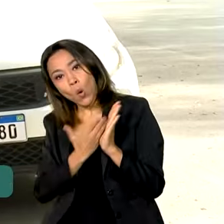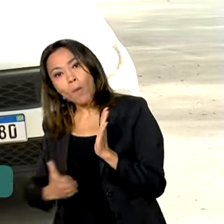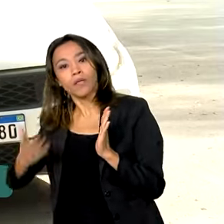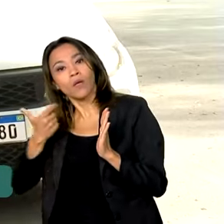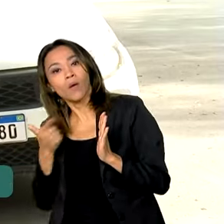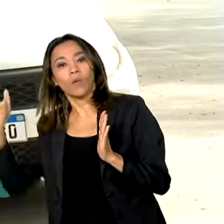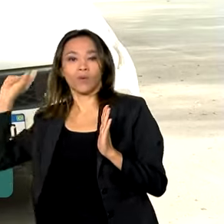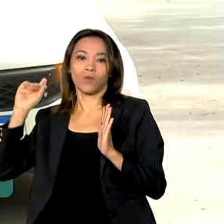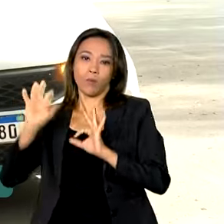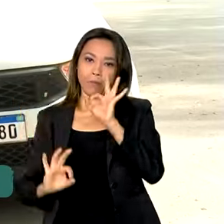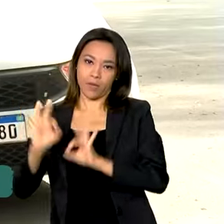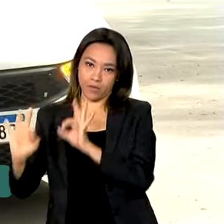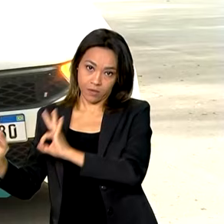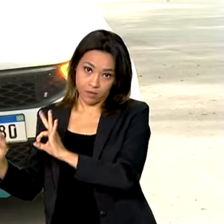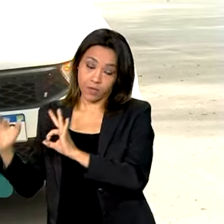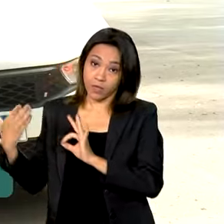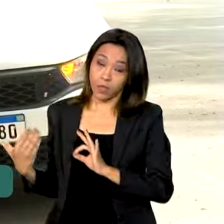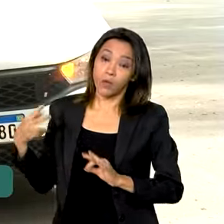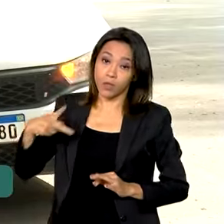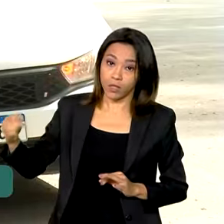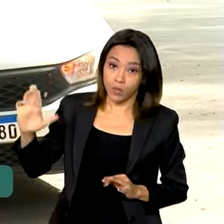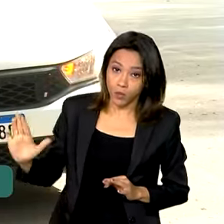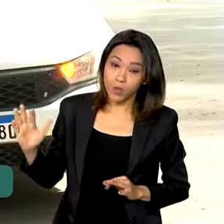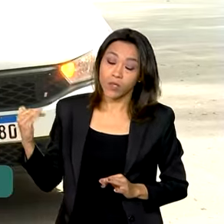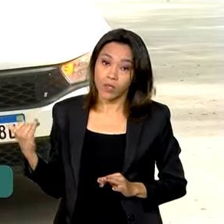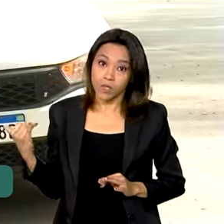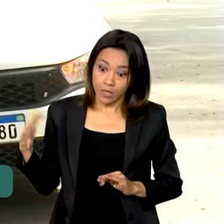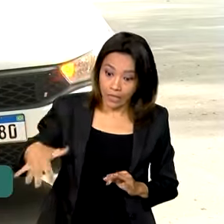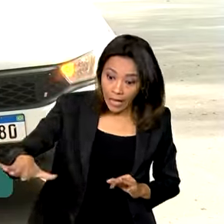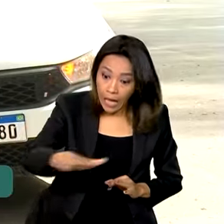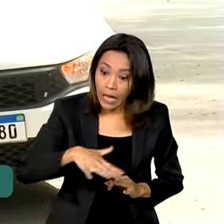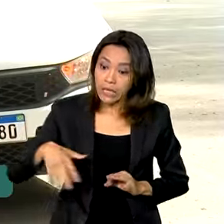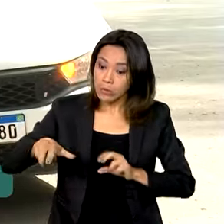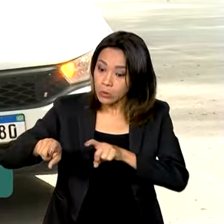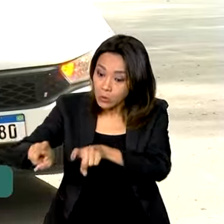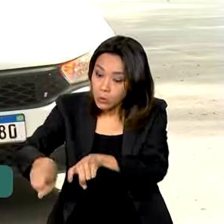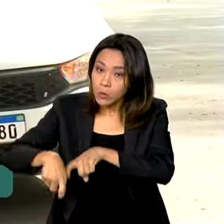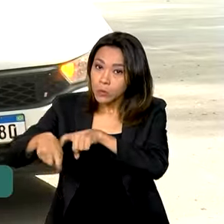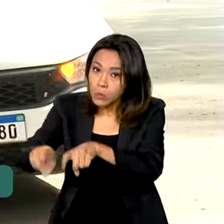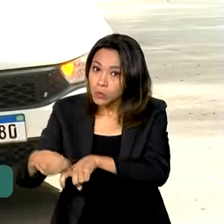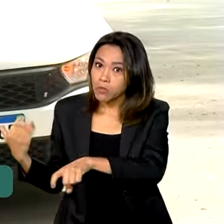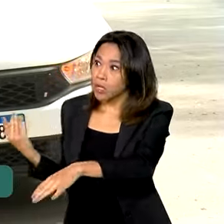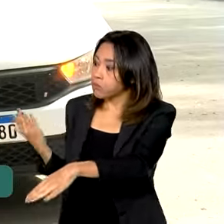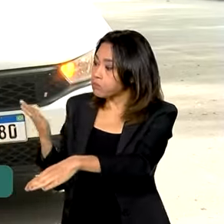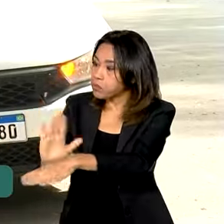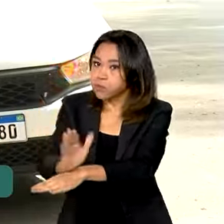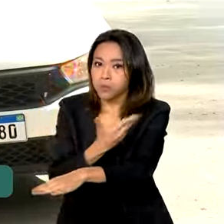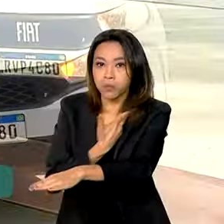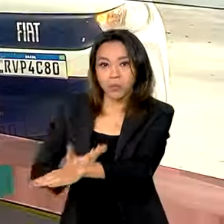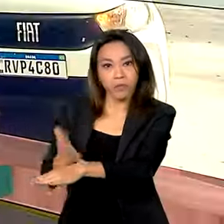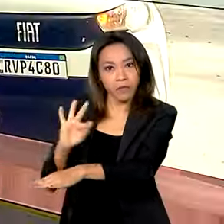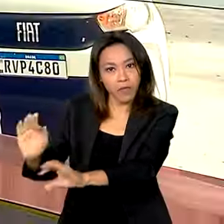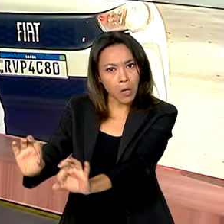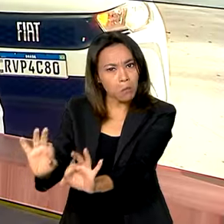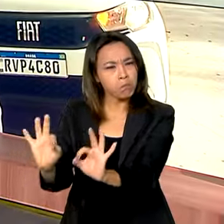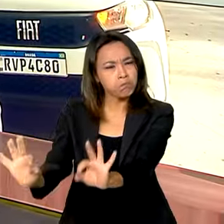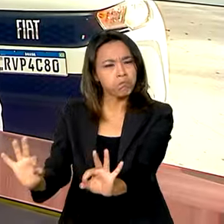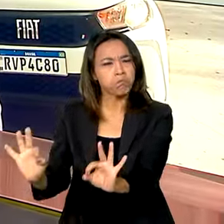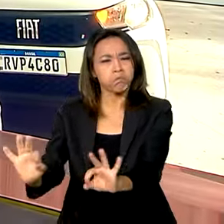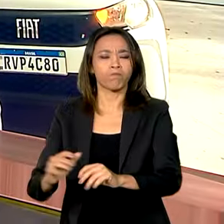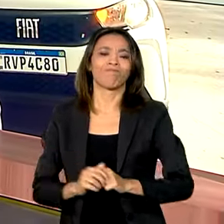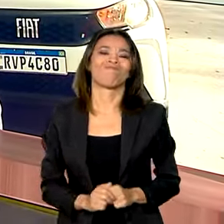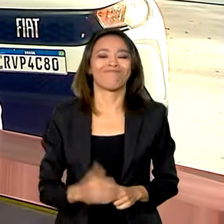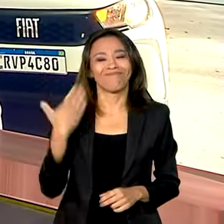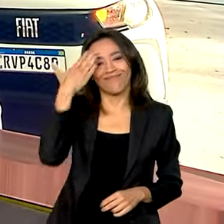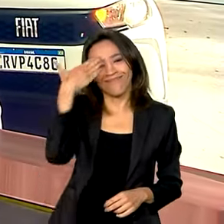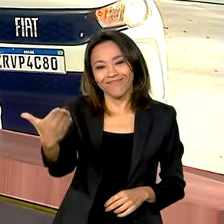o presidente Lula, o setor agrícola nunca foi tão bem atendido pelo governo federal. Vanessa. Ok, obrigada